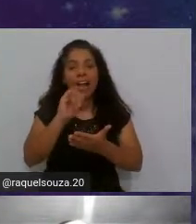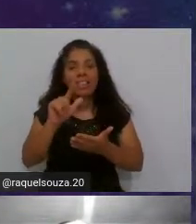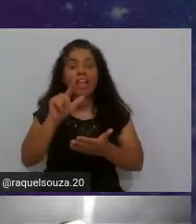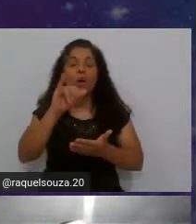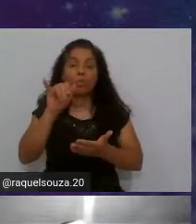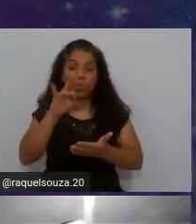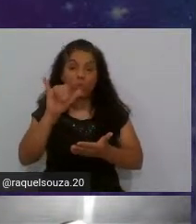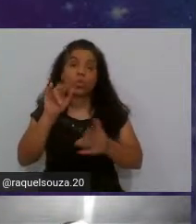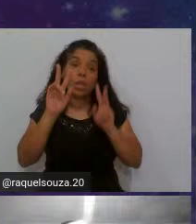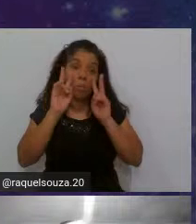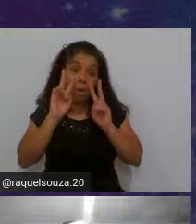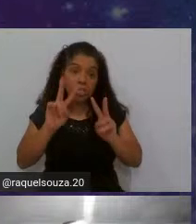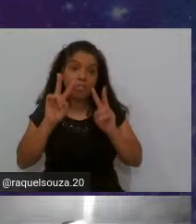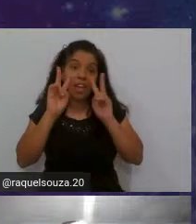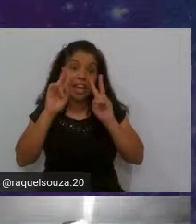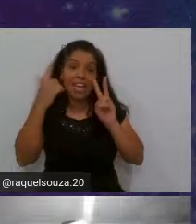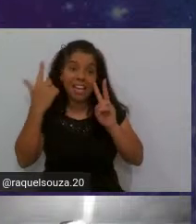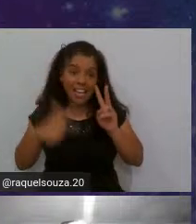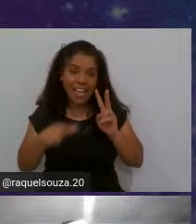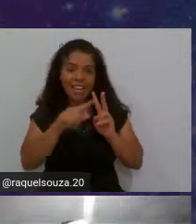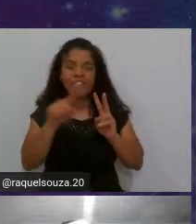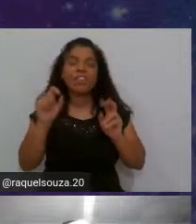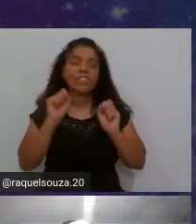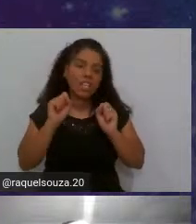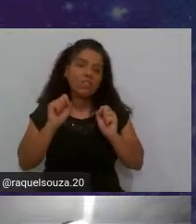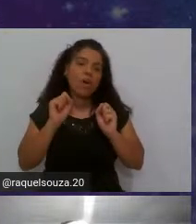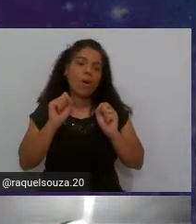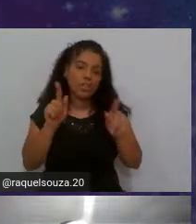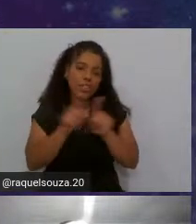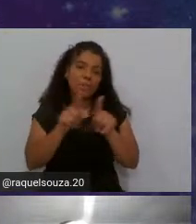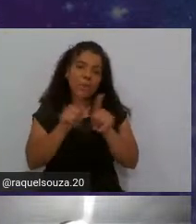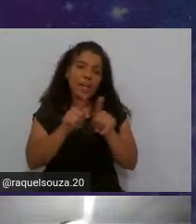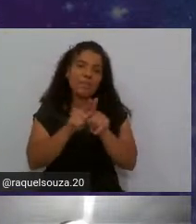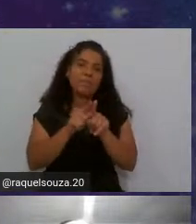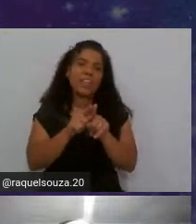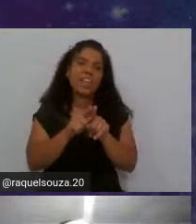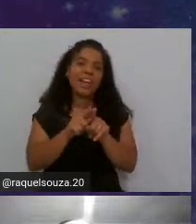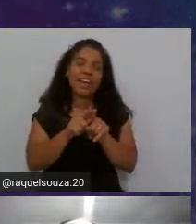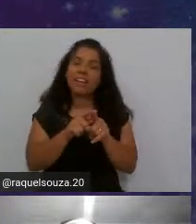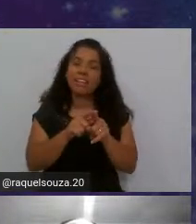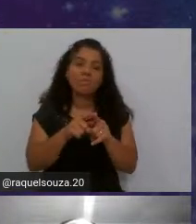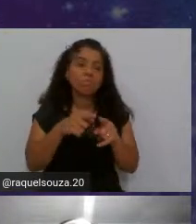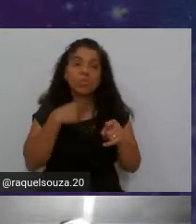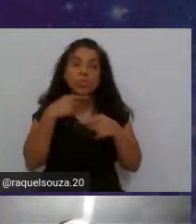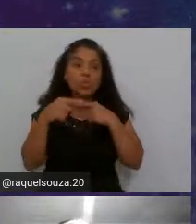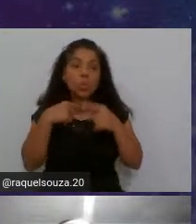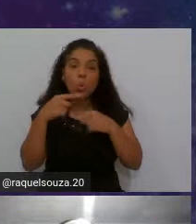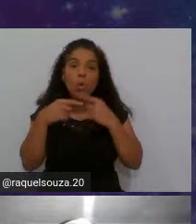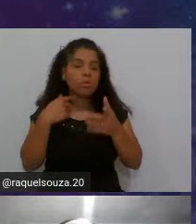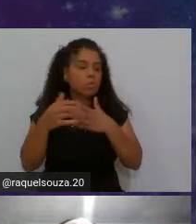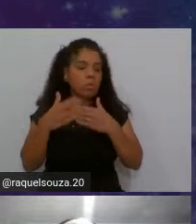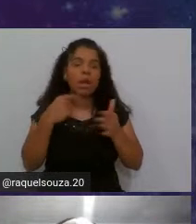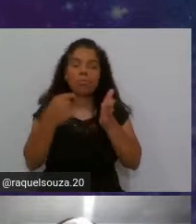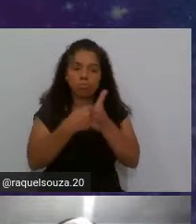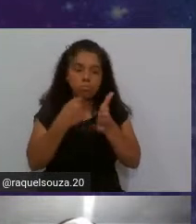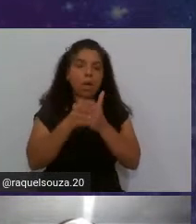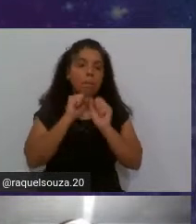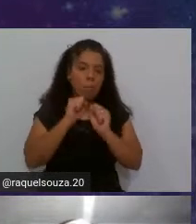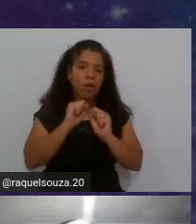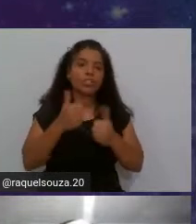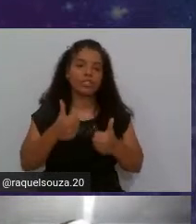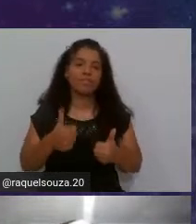rever e vocês também lógico vão poder tirar qualquer dúvida comigo depois então